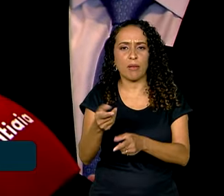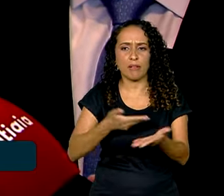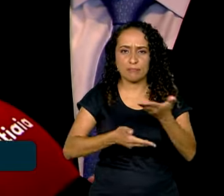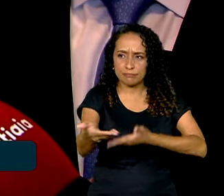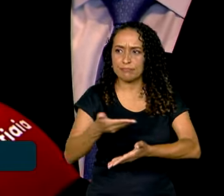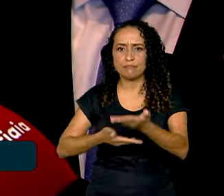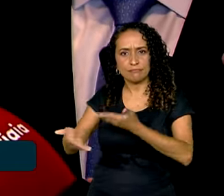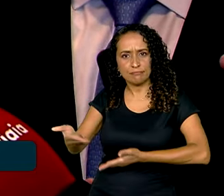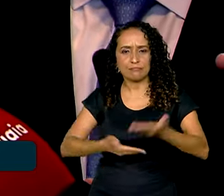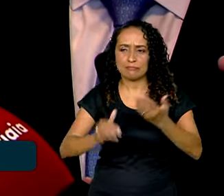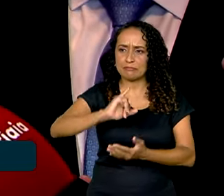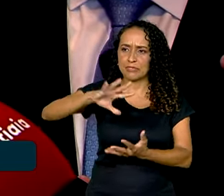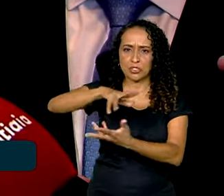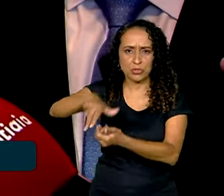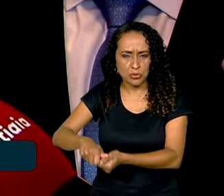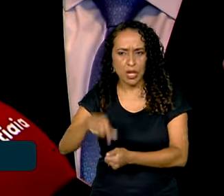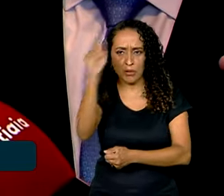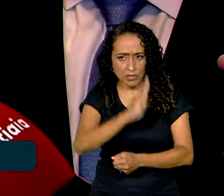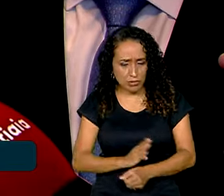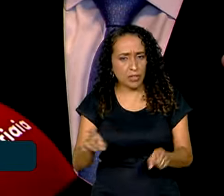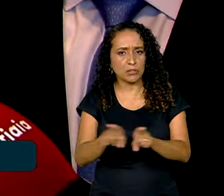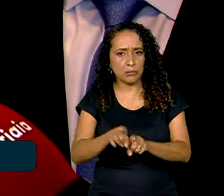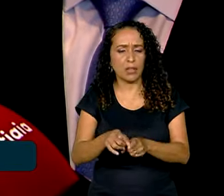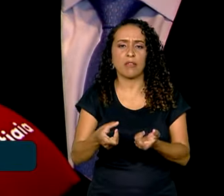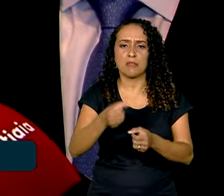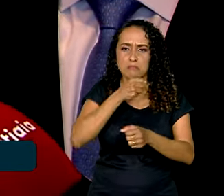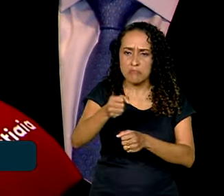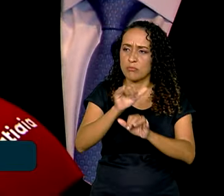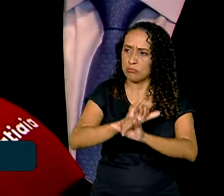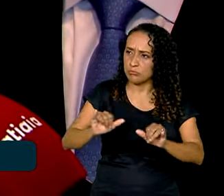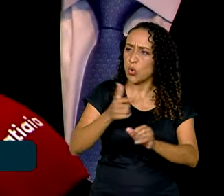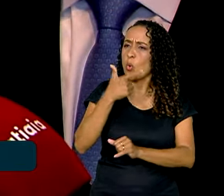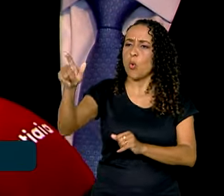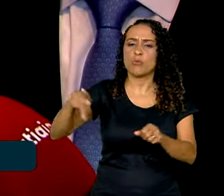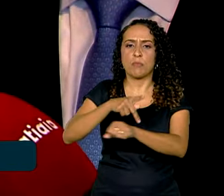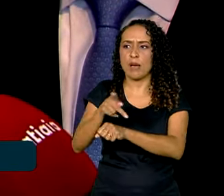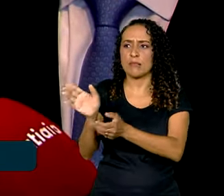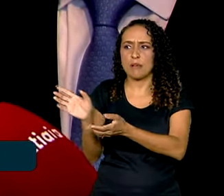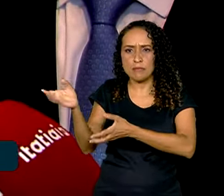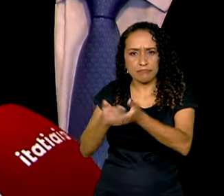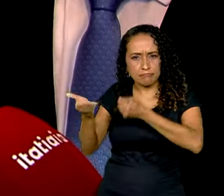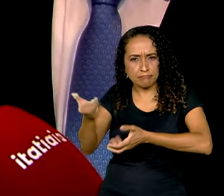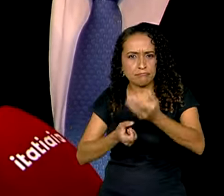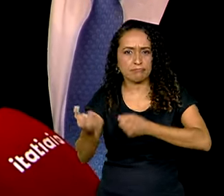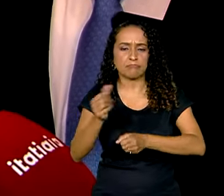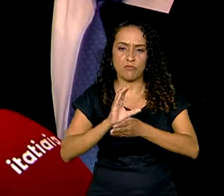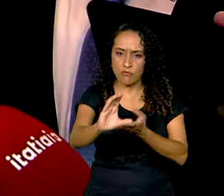voltou a dialogar com a imprensa internacional, voltou a dialogar com os outros países para atrair investimento e todos os leilões com sucesso.